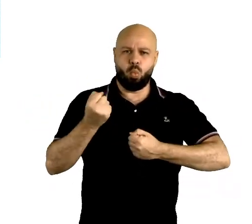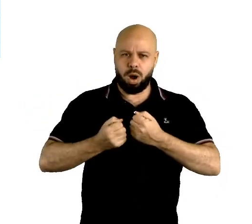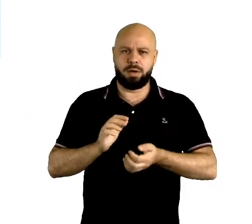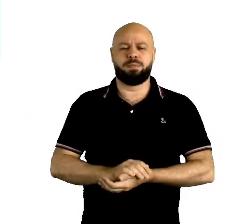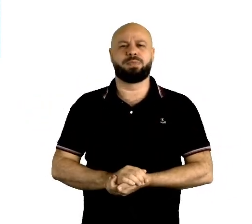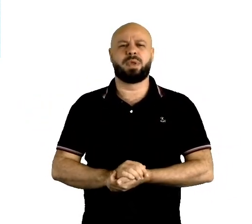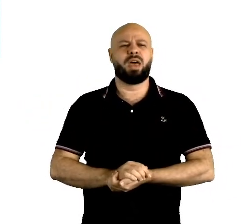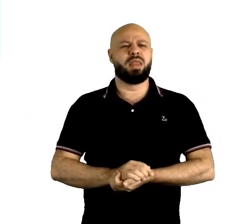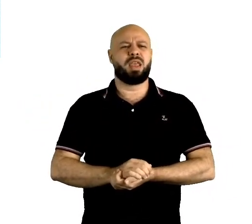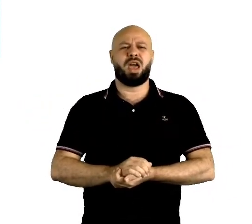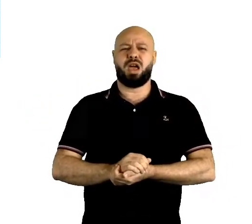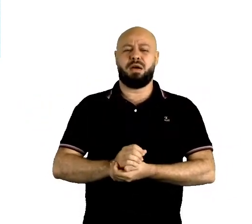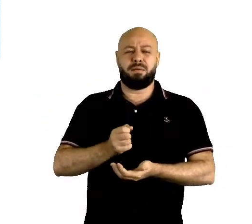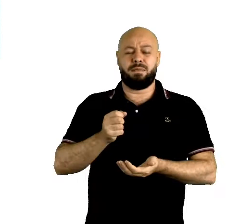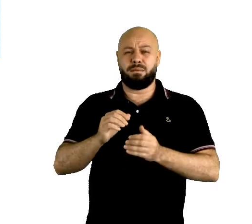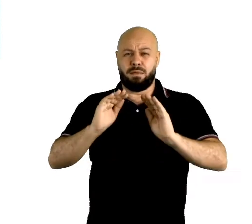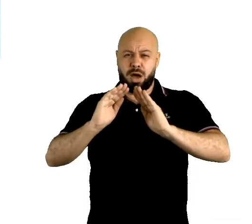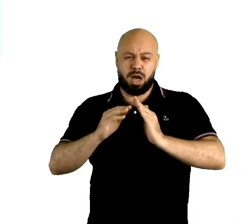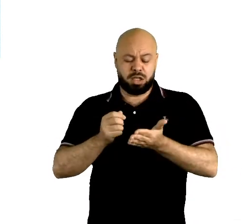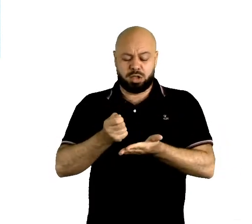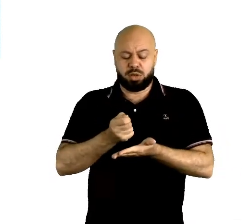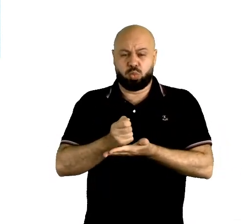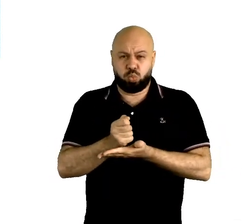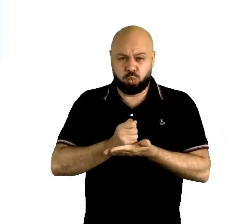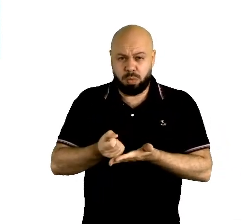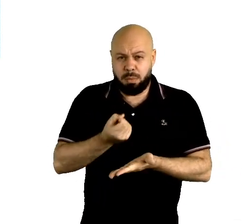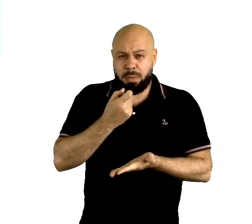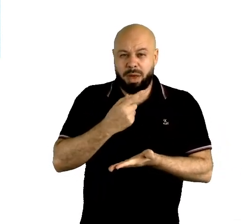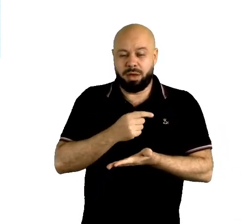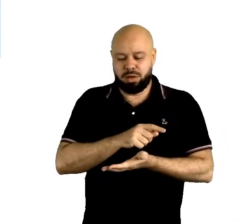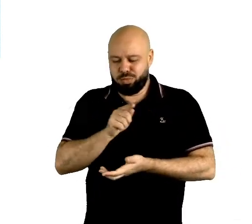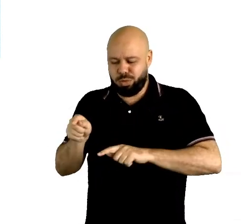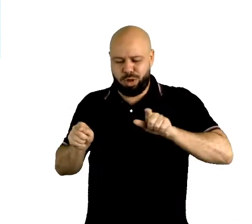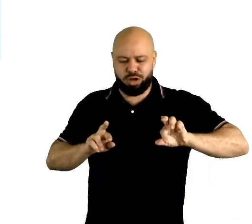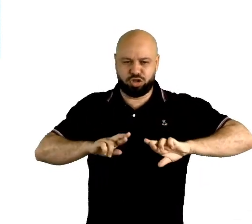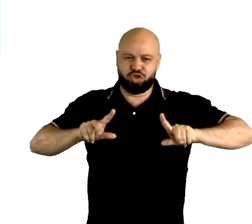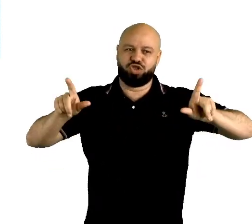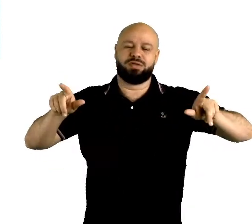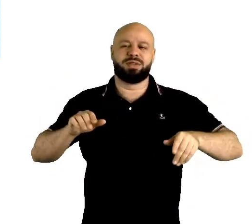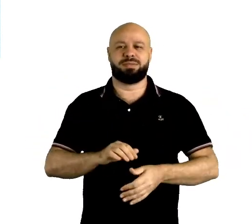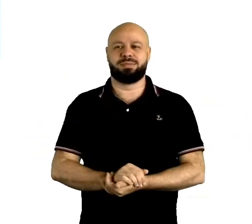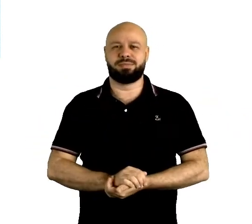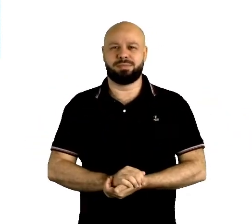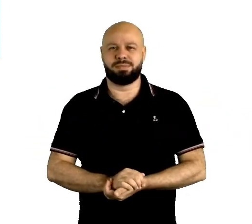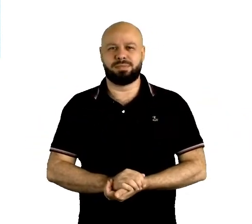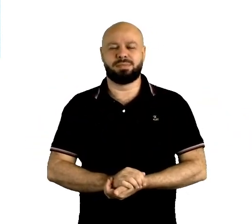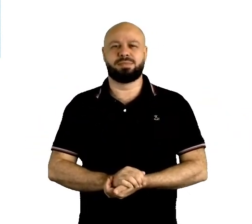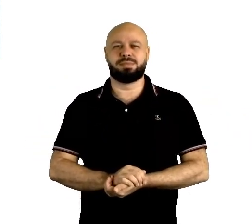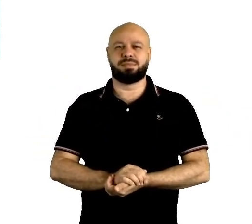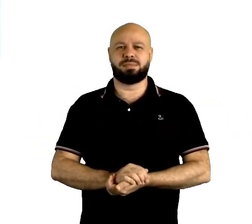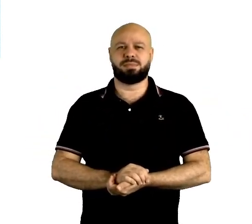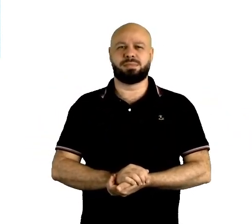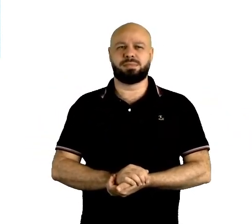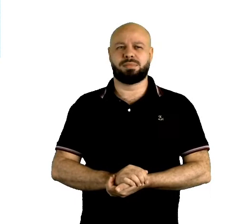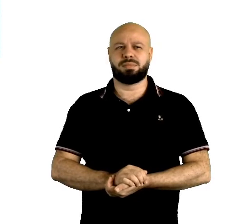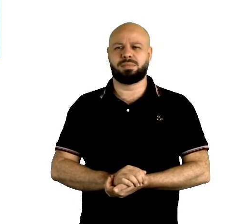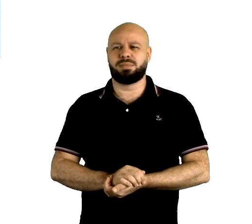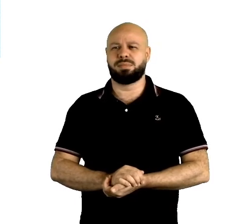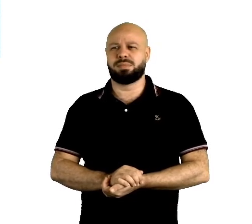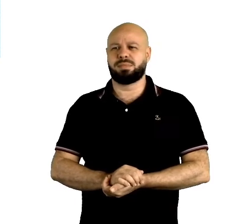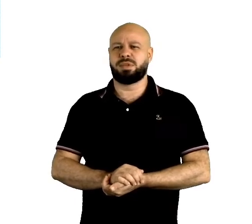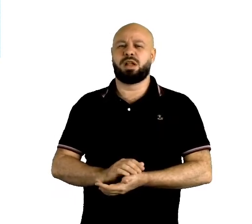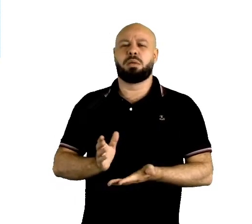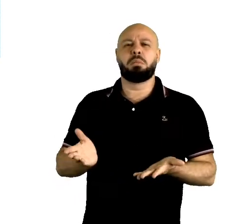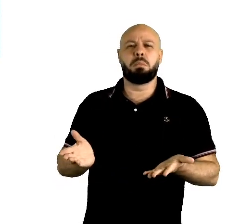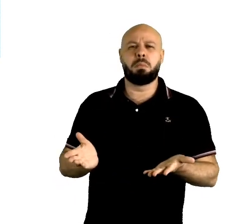são muito diferentes de uma para a outra. Temos aí ainda cupboard, no britânico, e no americano nós temos o